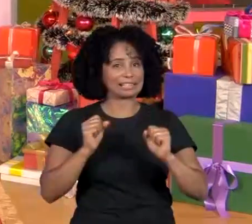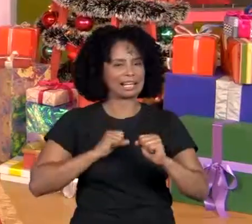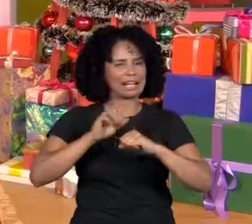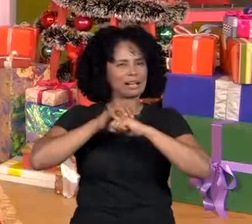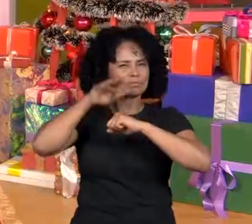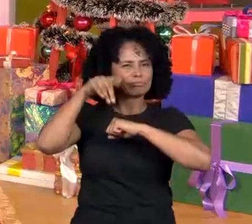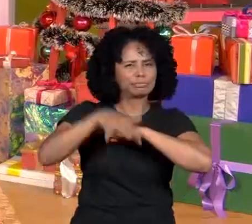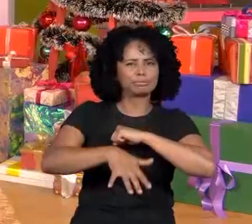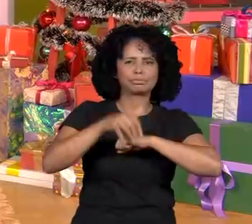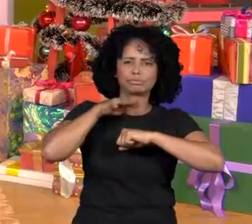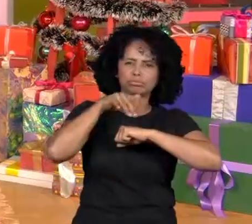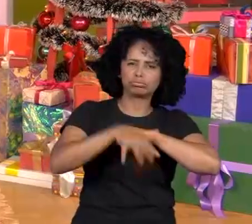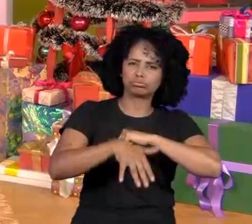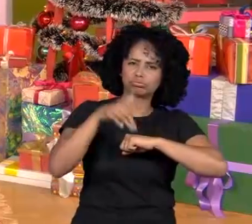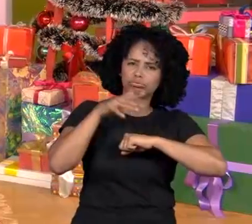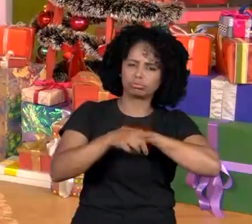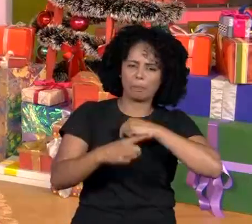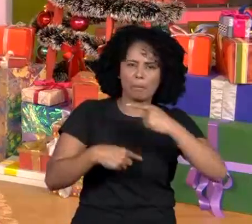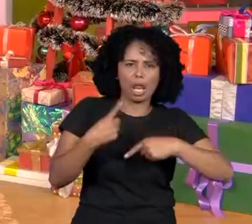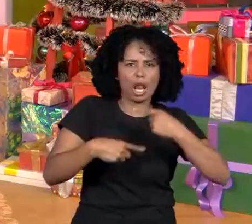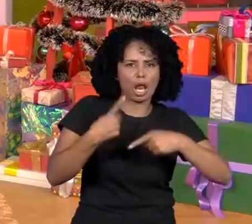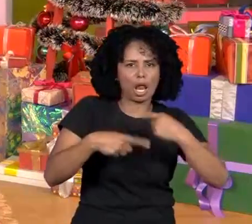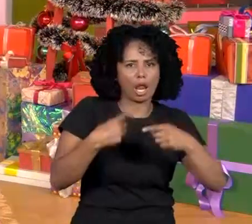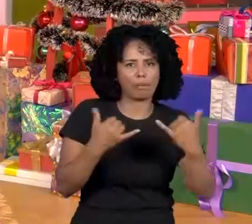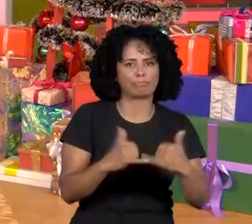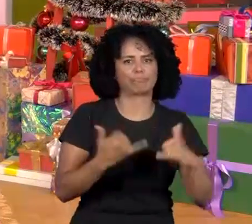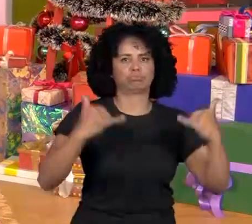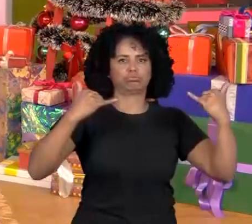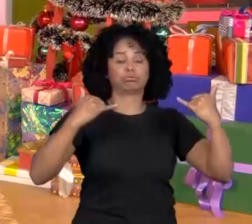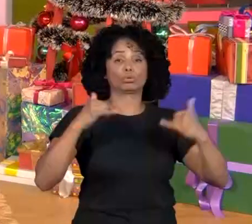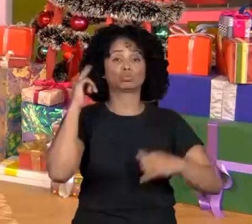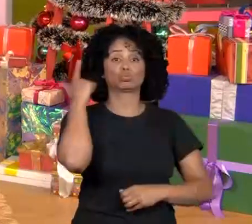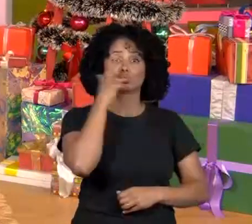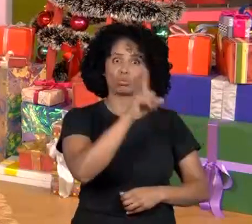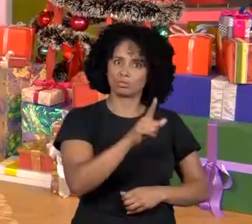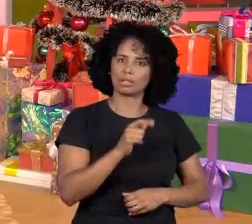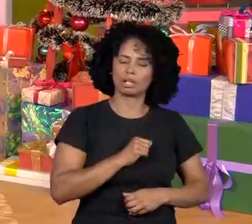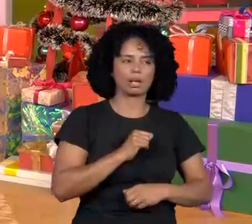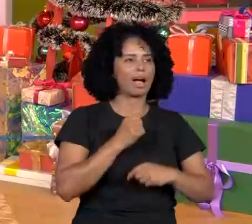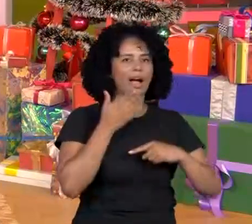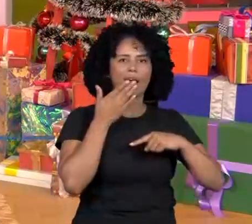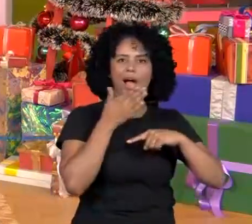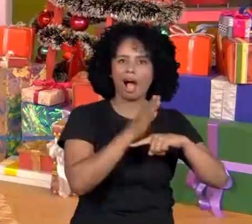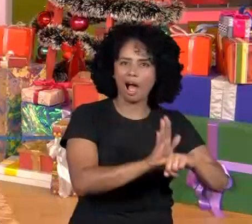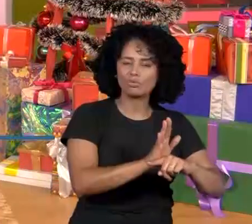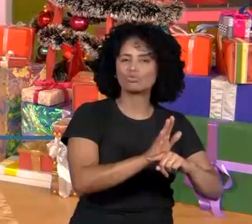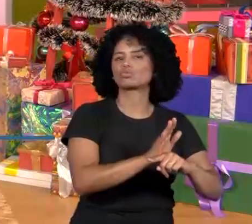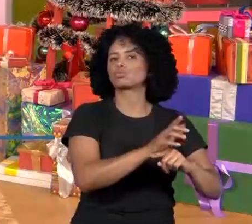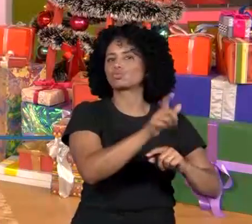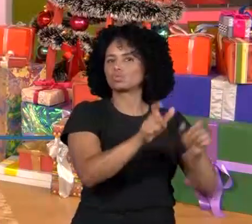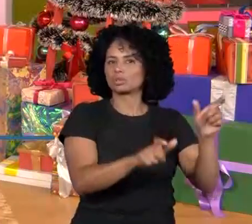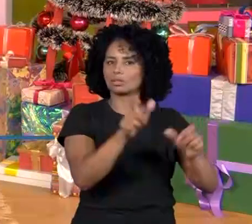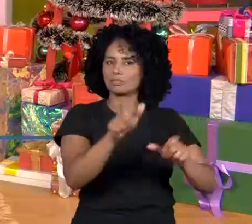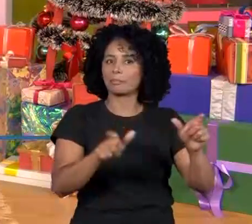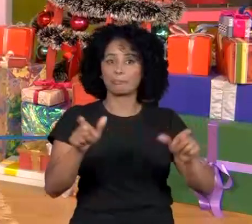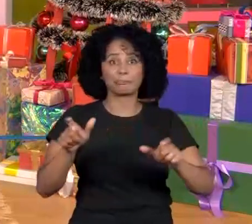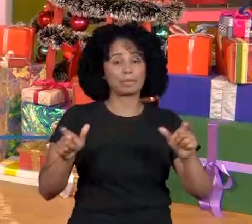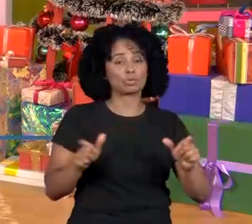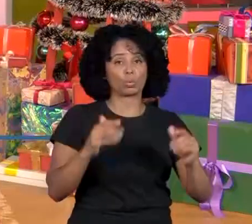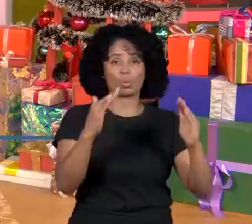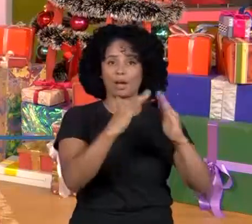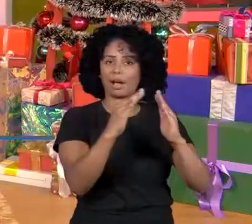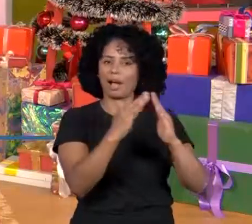água como um grande recurso natural, uma fonte de recurso natural para poder utilizar nas usinas e